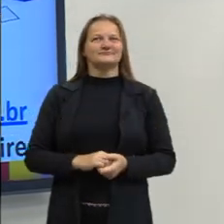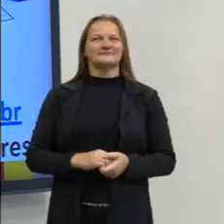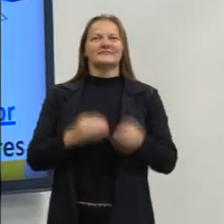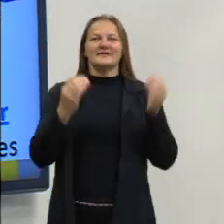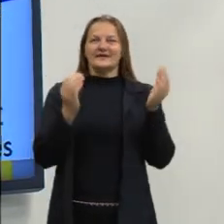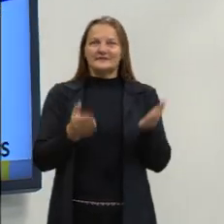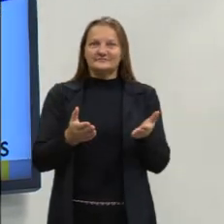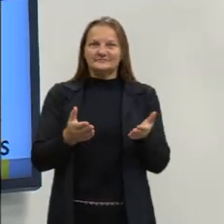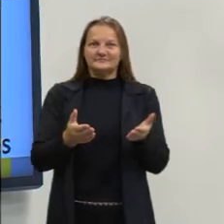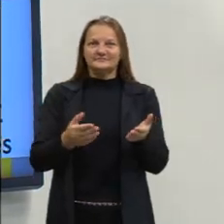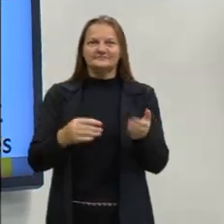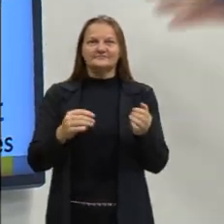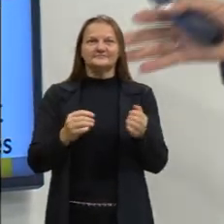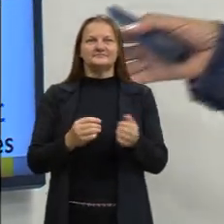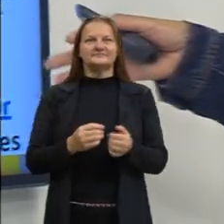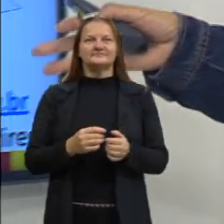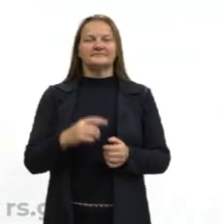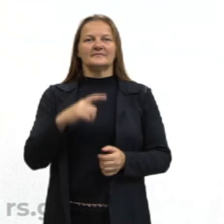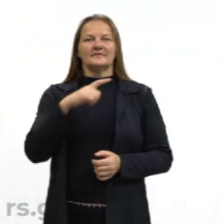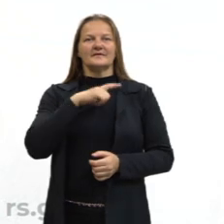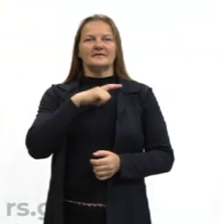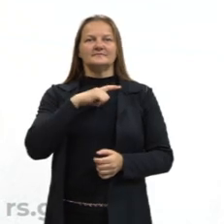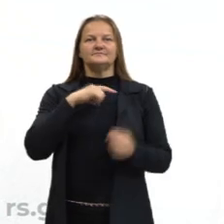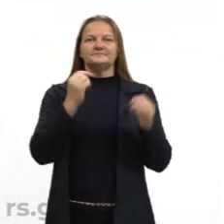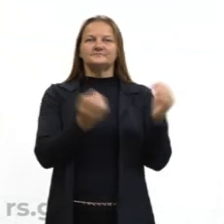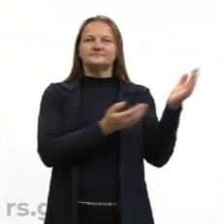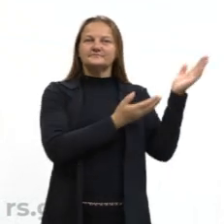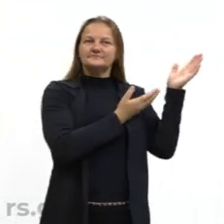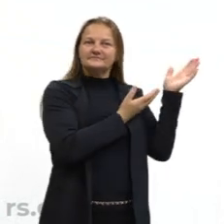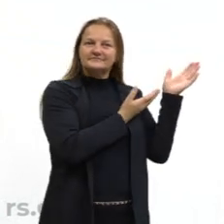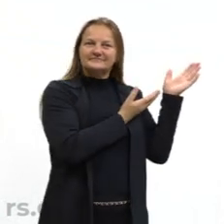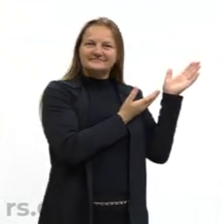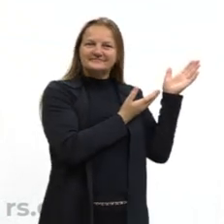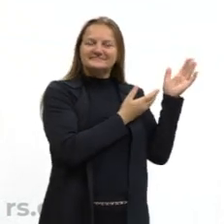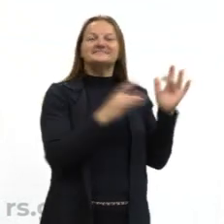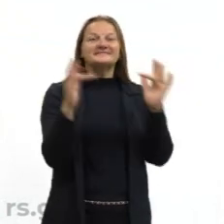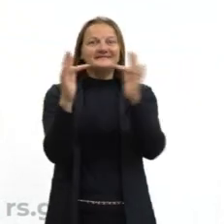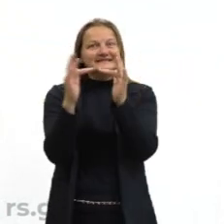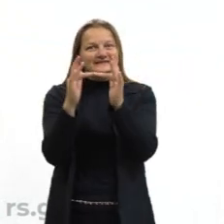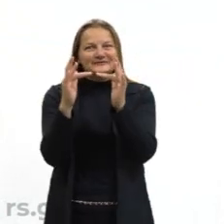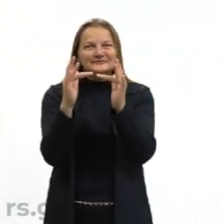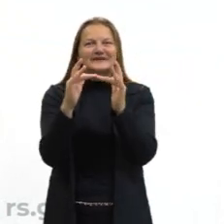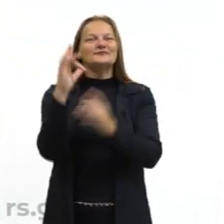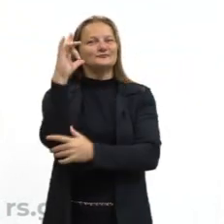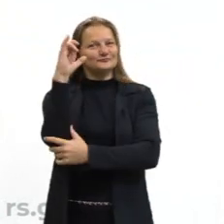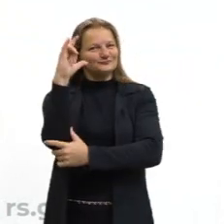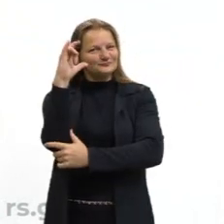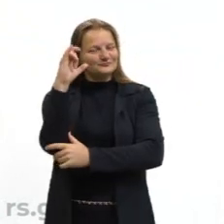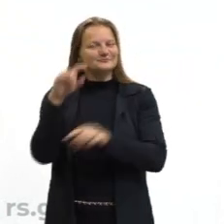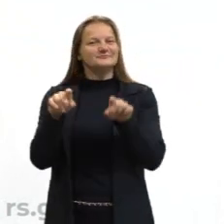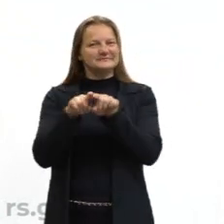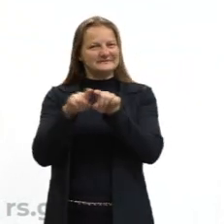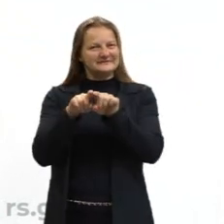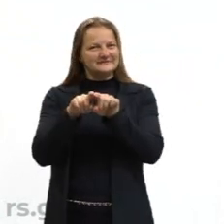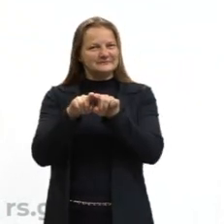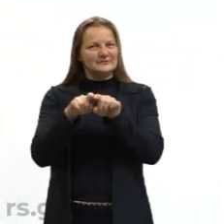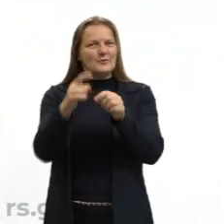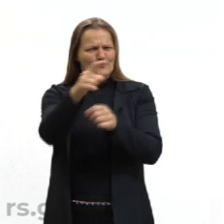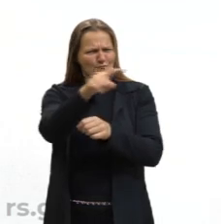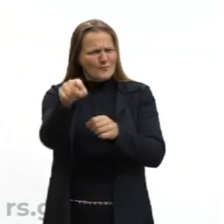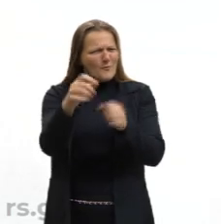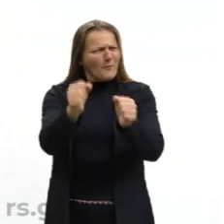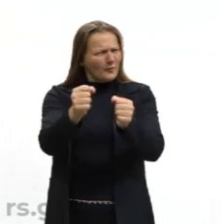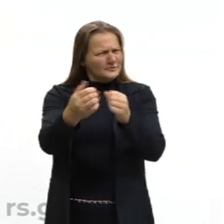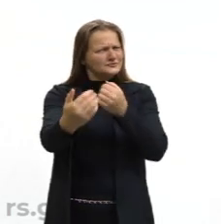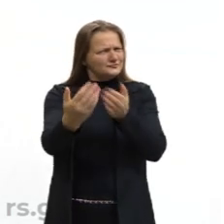vocês podem perceber, gente, que nós temos os nossos contatos, tanto no Instagram, que você pode me